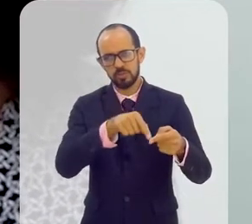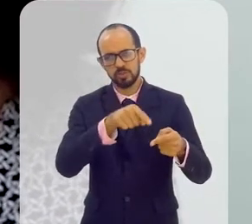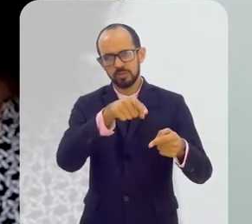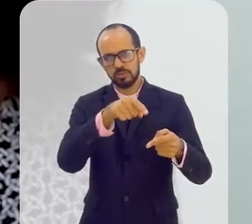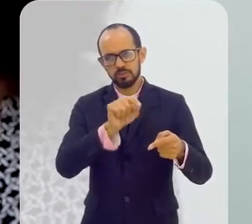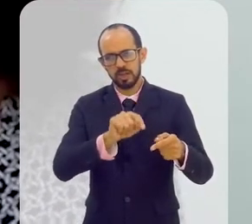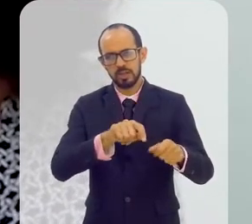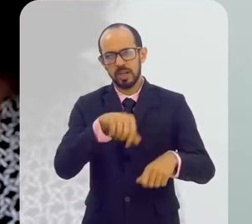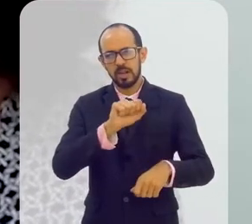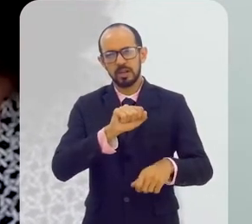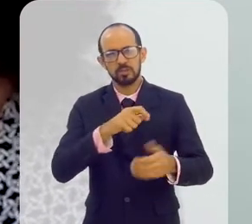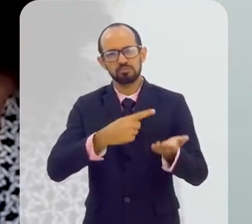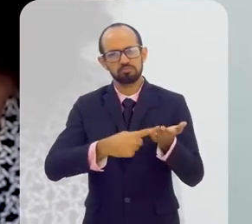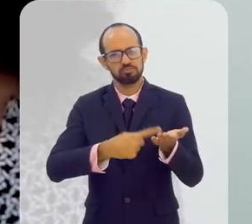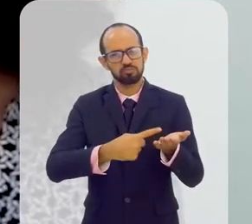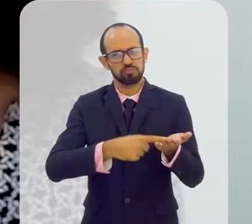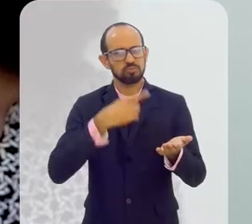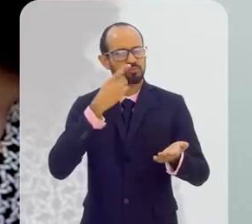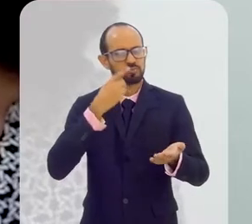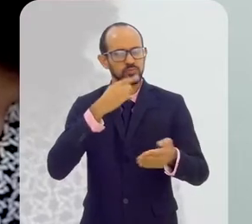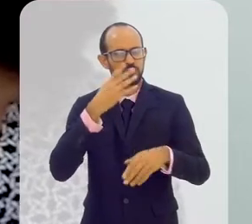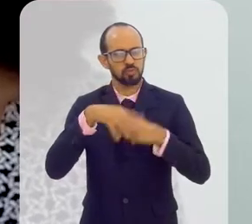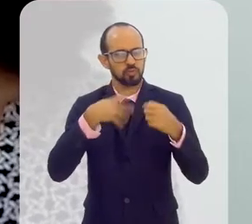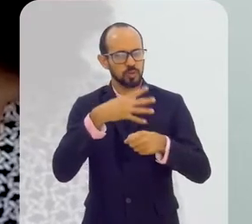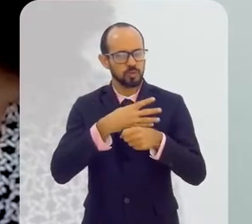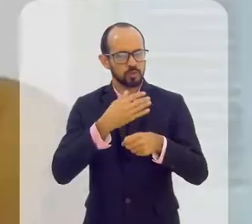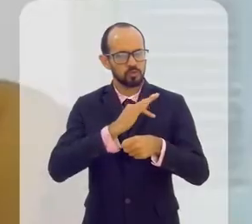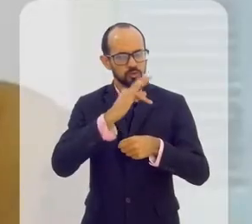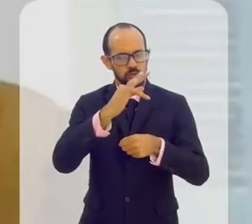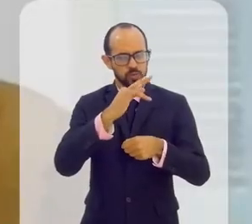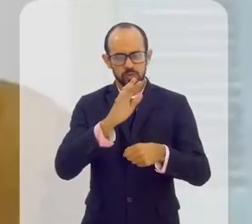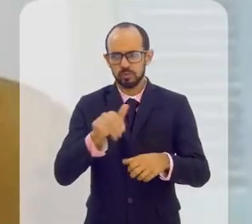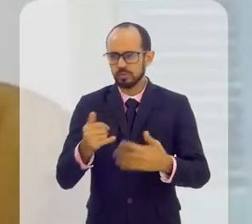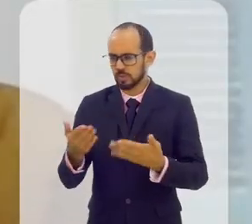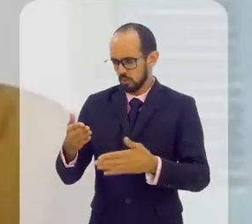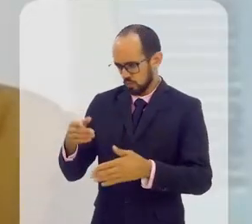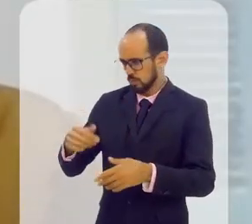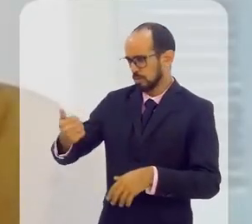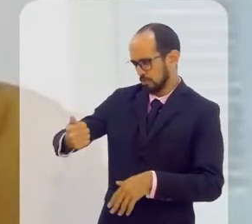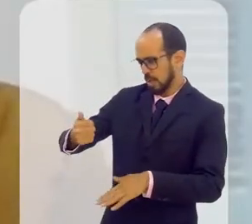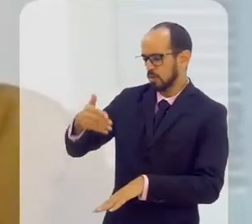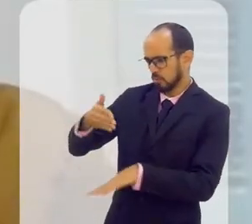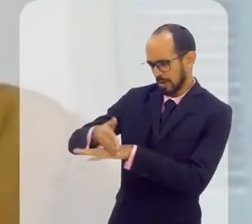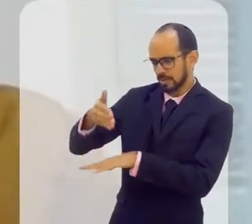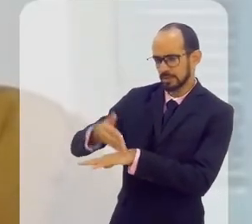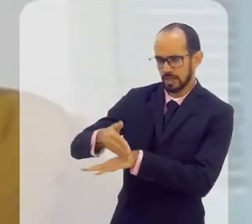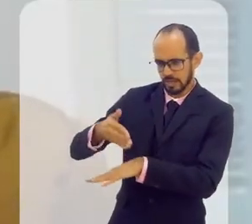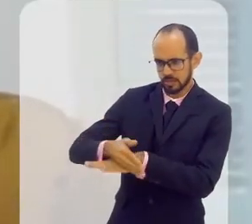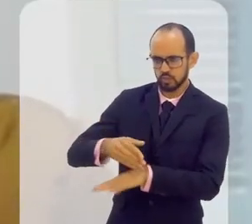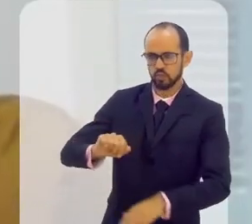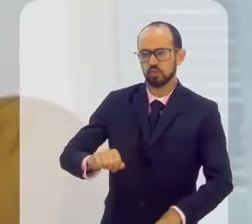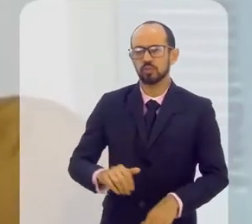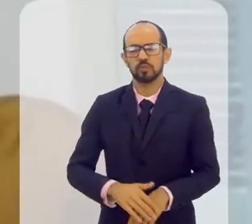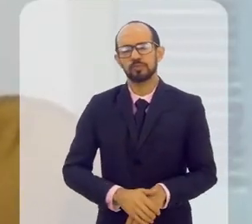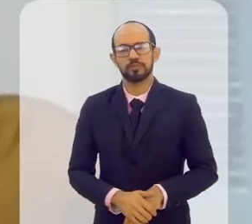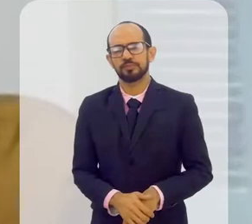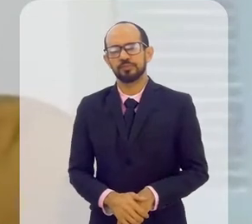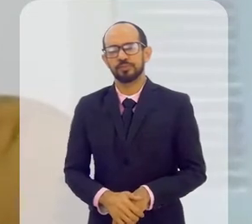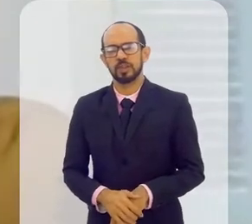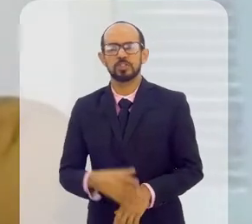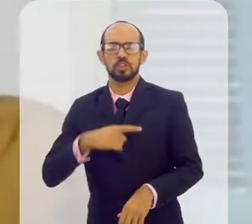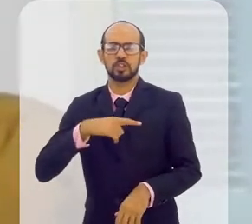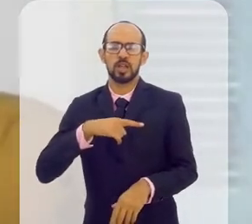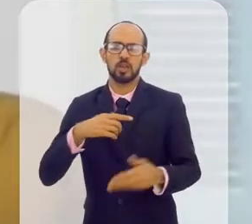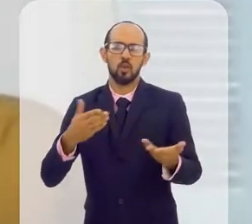estarem na agenda dos deputados nos próximos quatro anos? Então, Geis, eu acho que essa questão do acesso, como eu disse no início, a gente